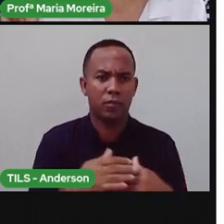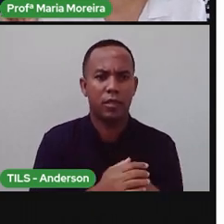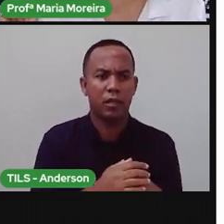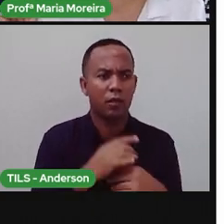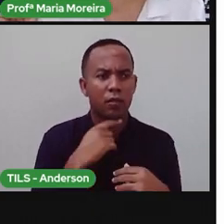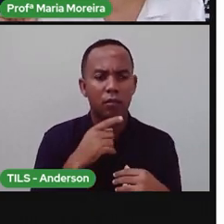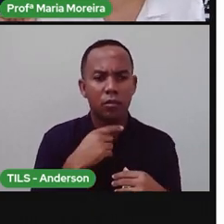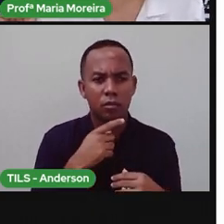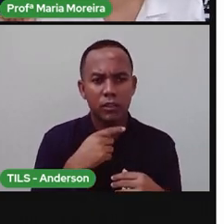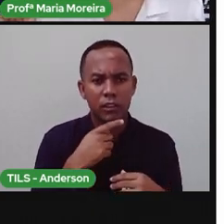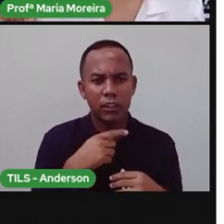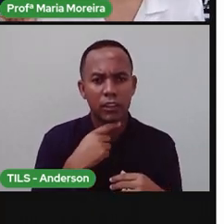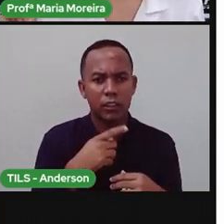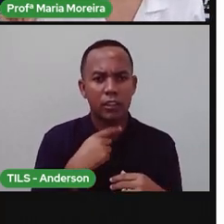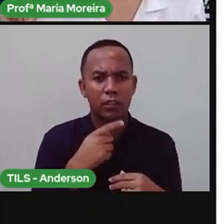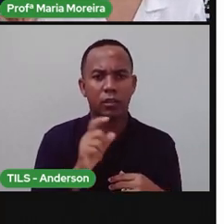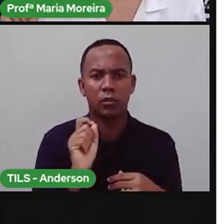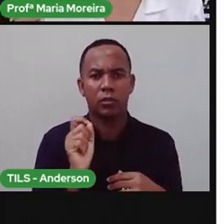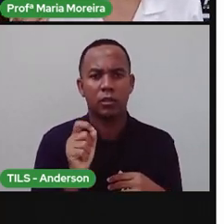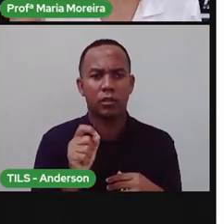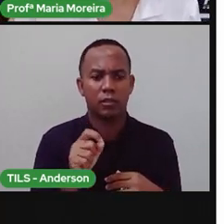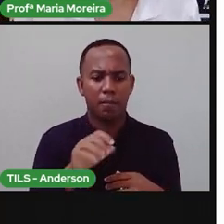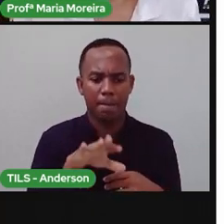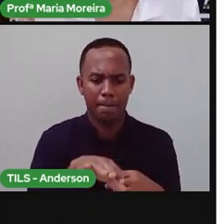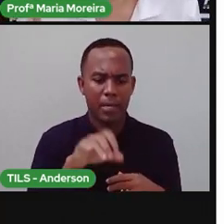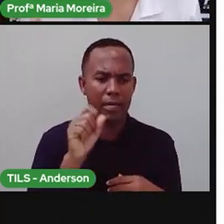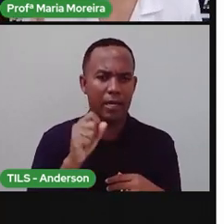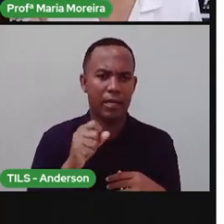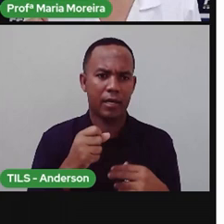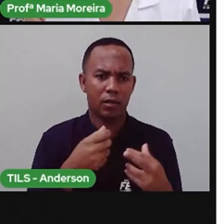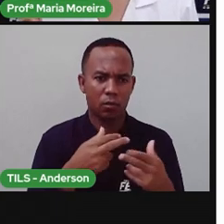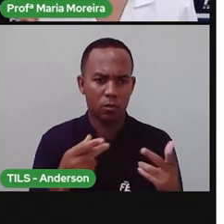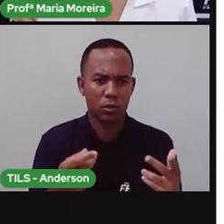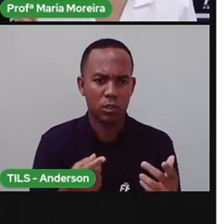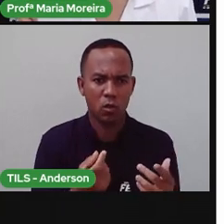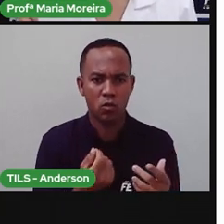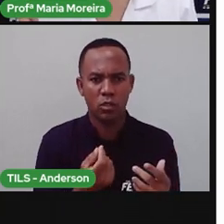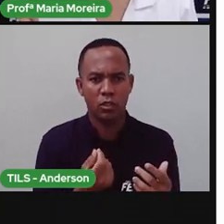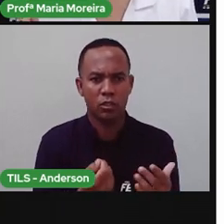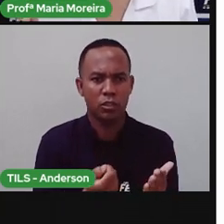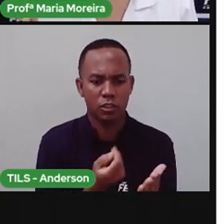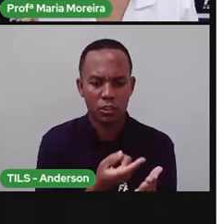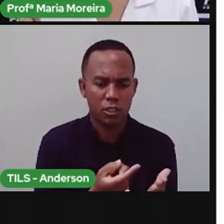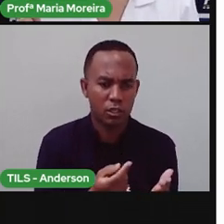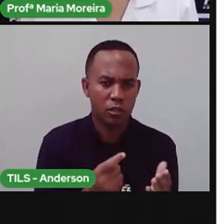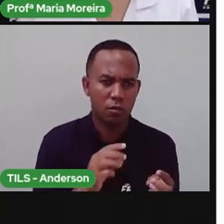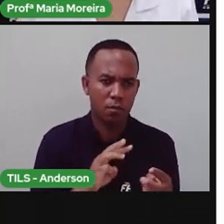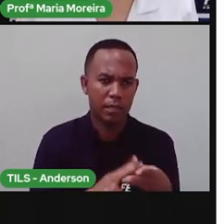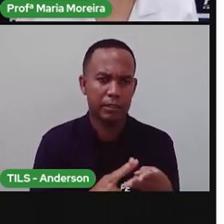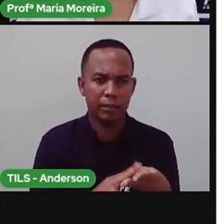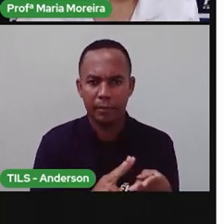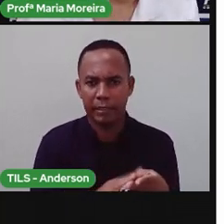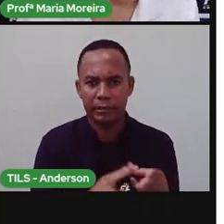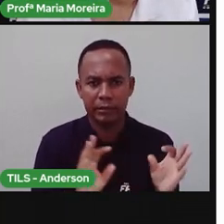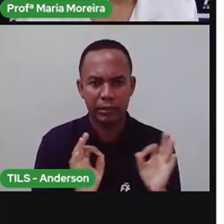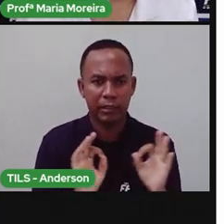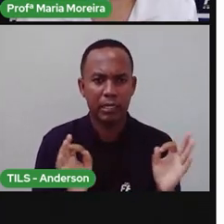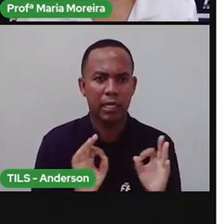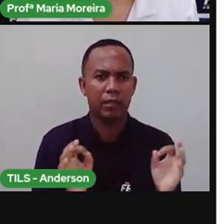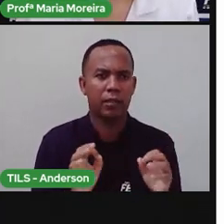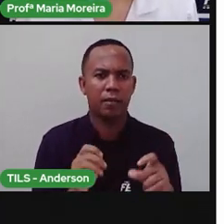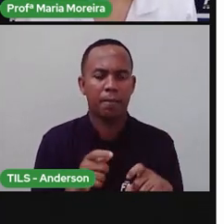vai conseguir pegar um produto certinho. Eu não vou conseguir passar um troco, porque eu não vou saber matemática. Eu não vou conseguir ir ao